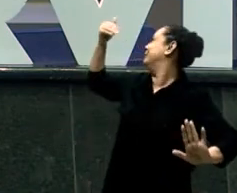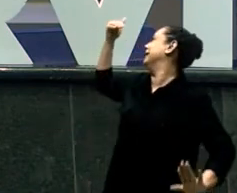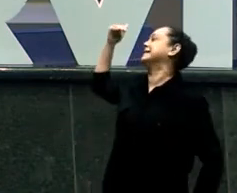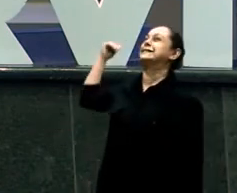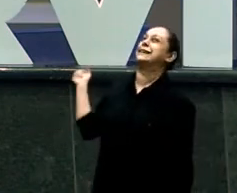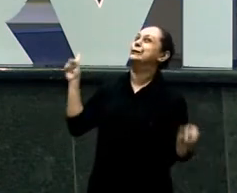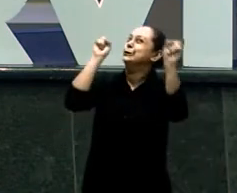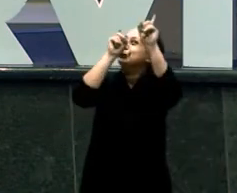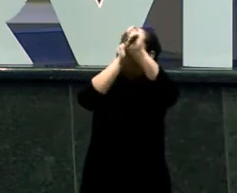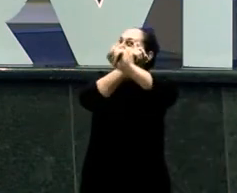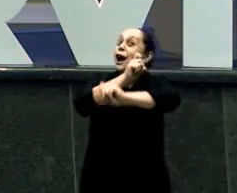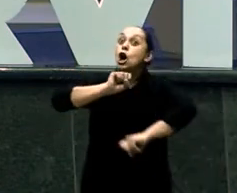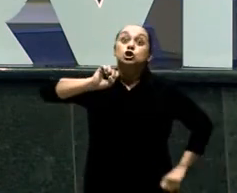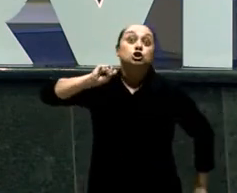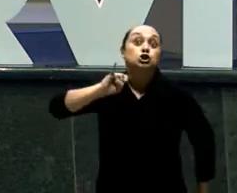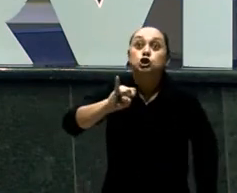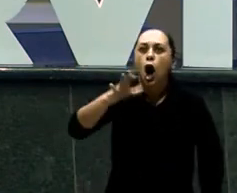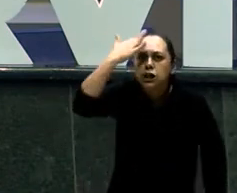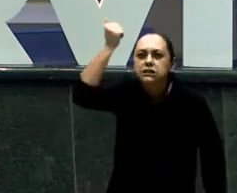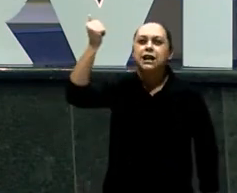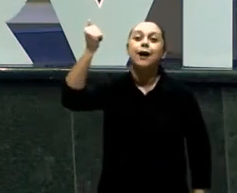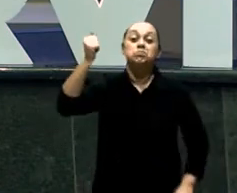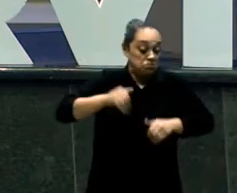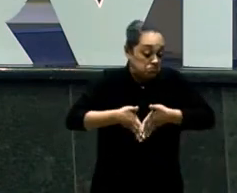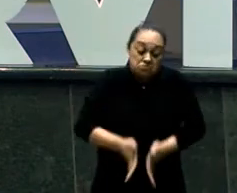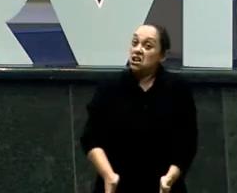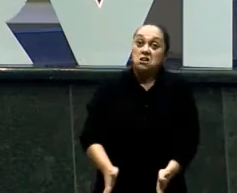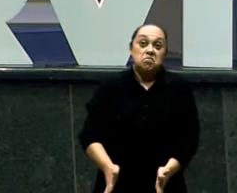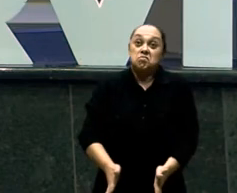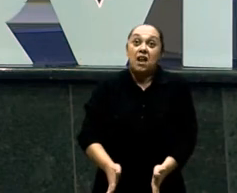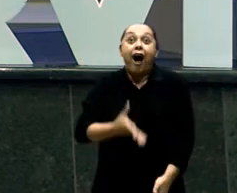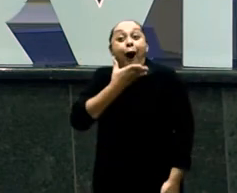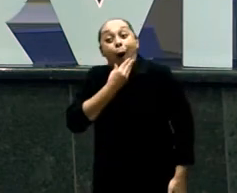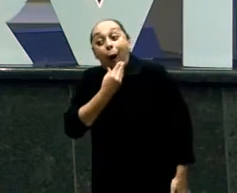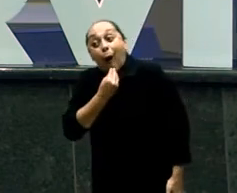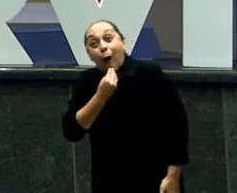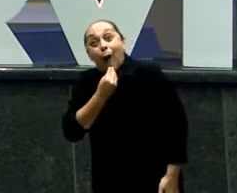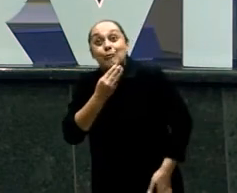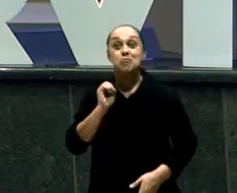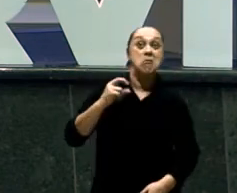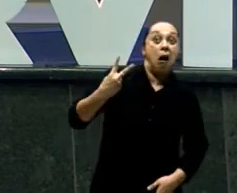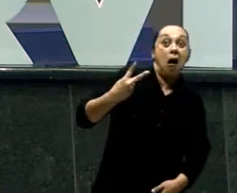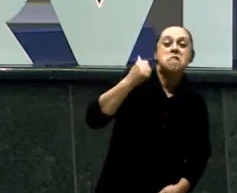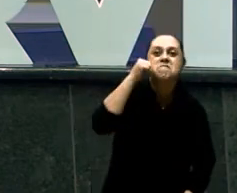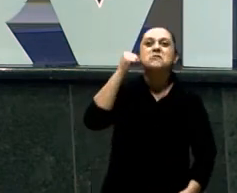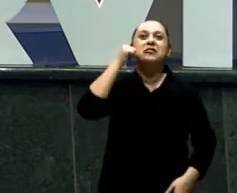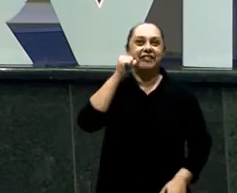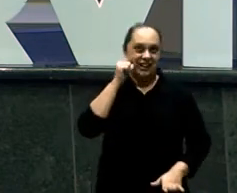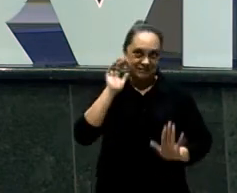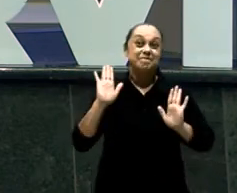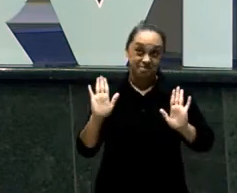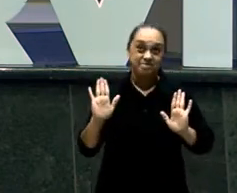Quando nascia Não dava Tanto que As mães As mais antigas Elas criaram Um monte de coisa Para fazer